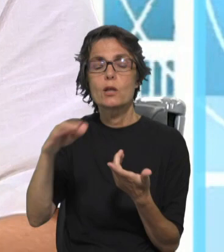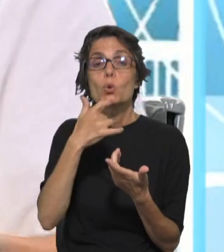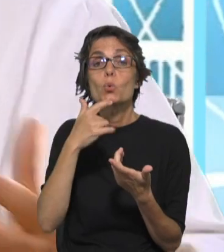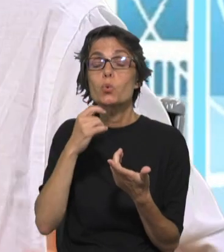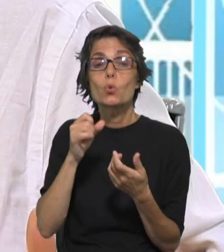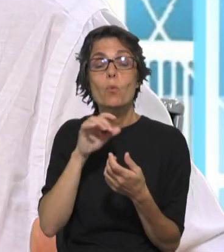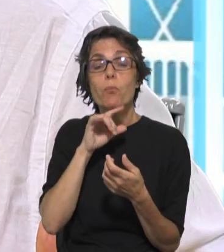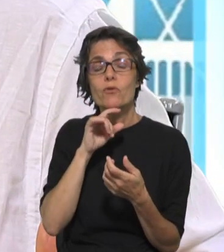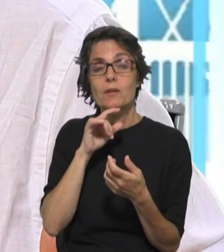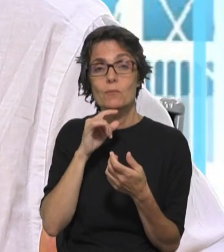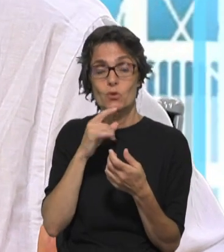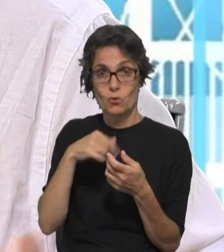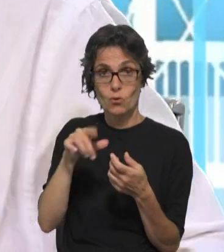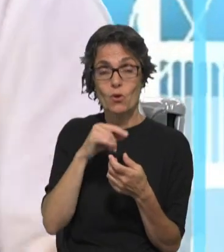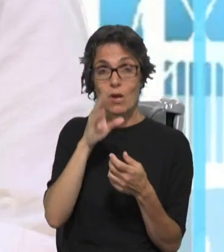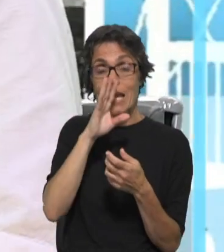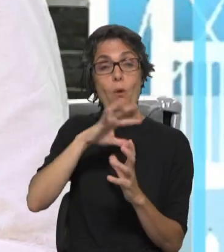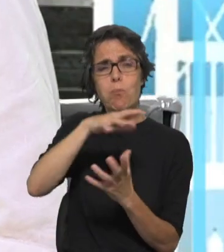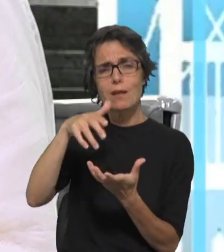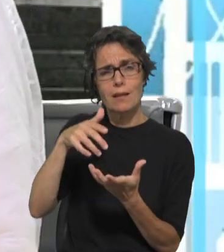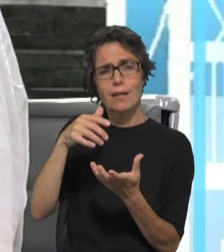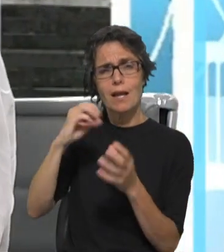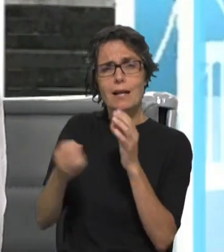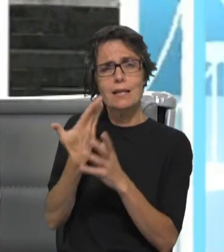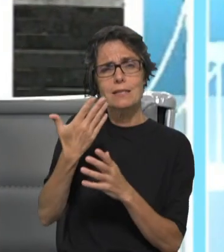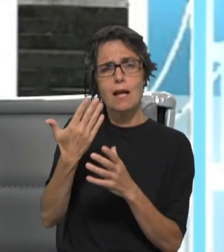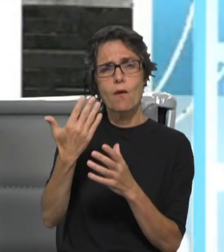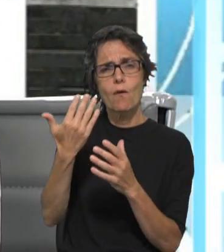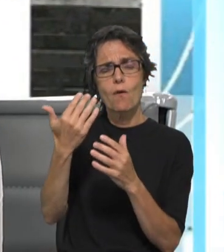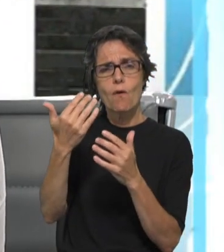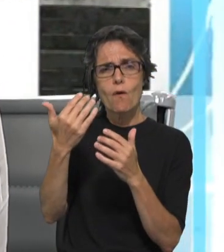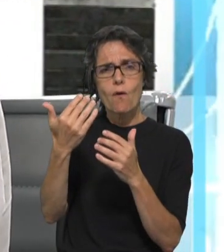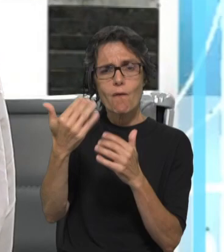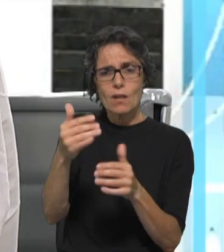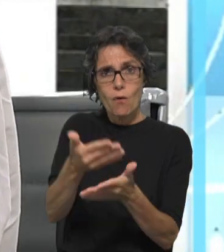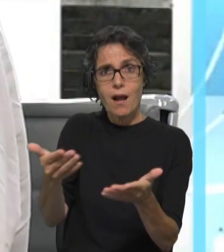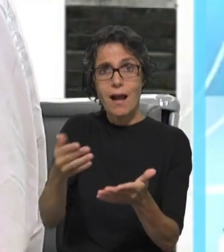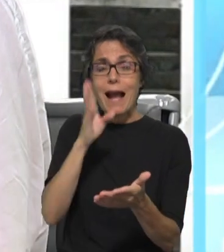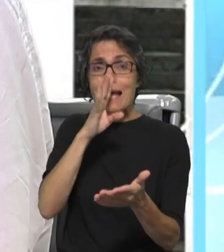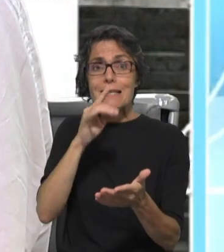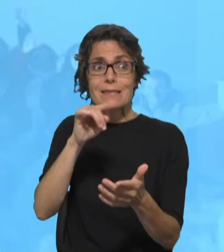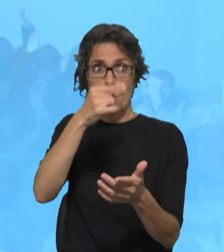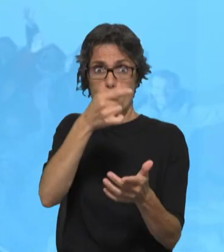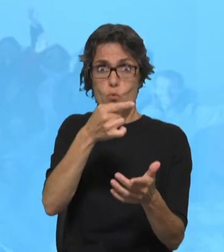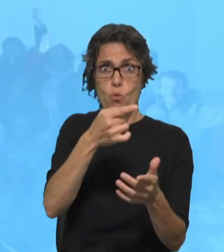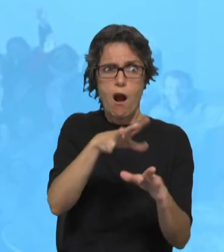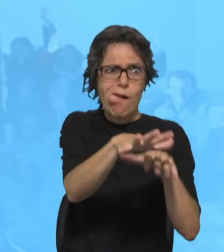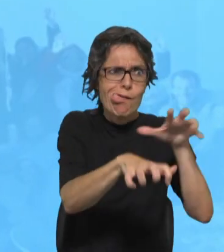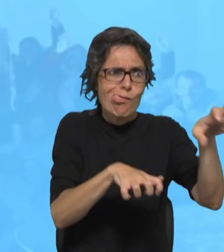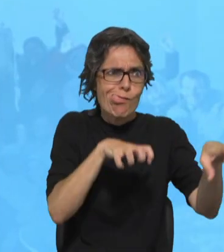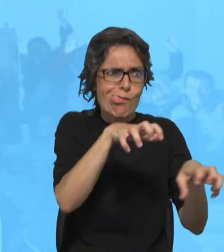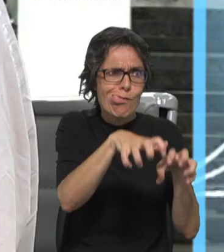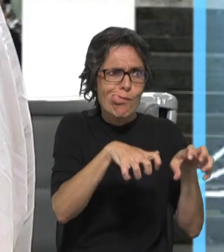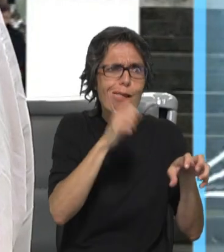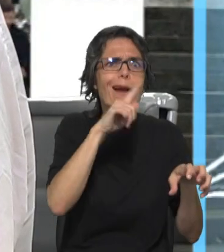o que temos no planeta não é infinito? Se há alguns têm cada vez mais, isso só pode ser à custa dos outros, portanto,